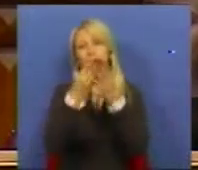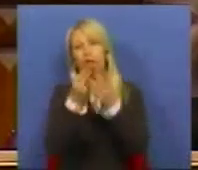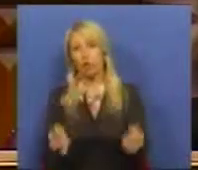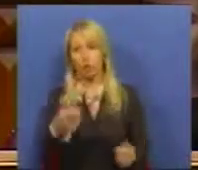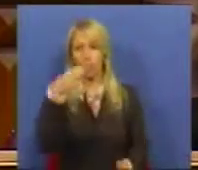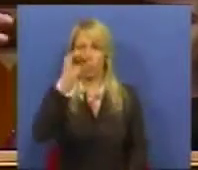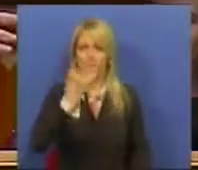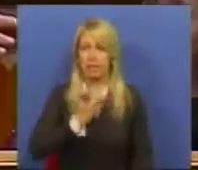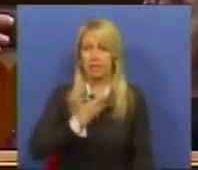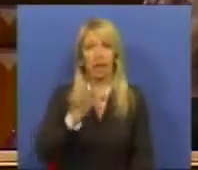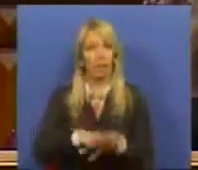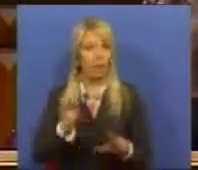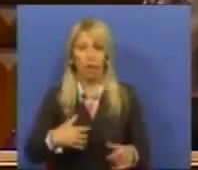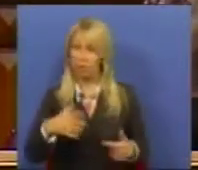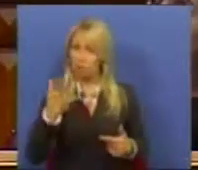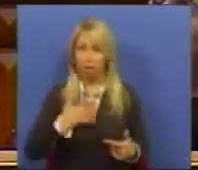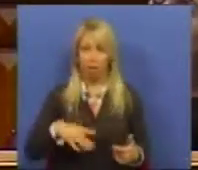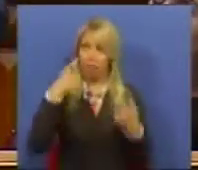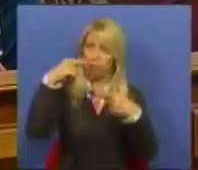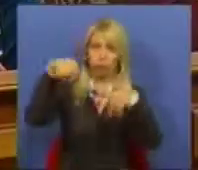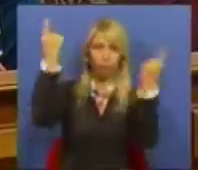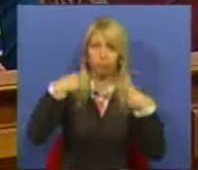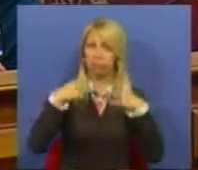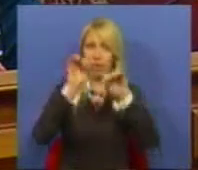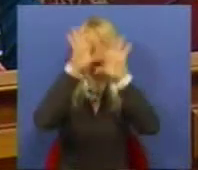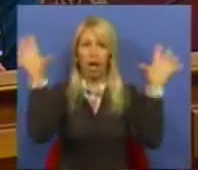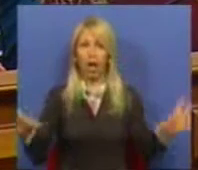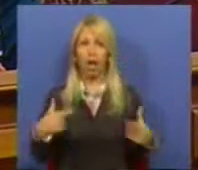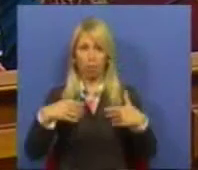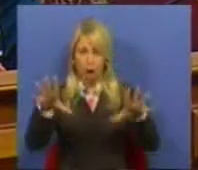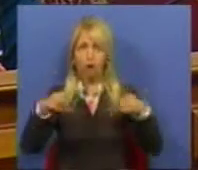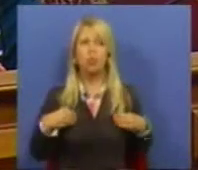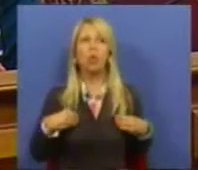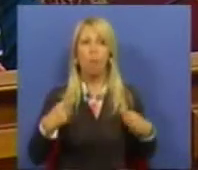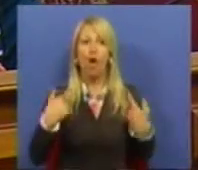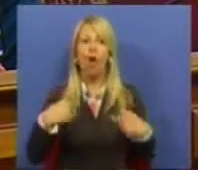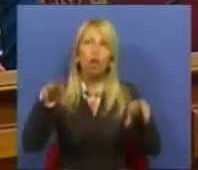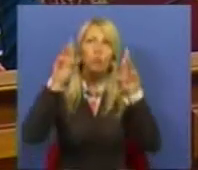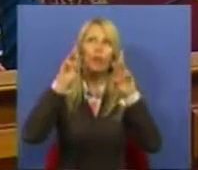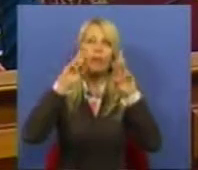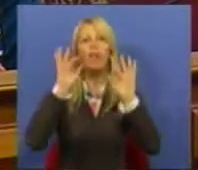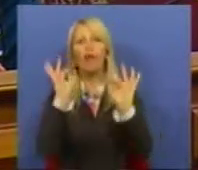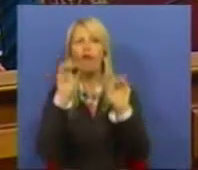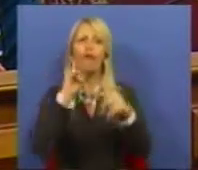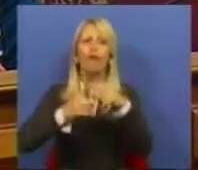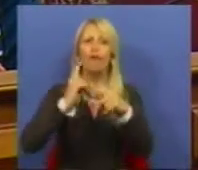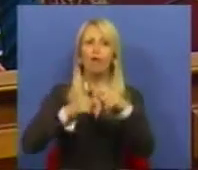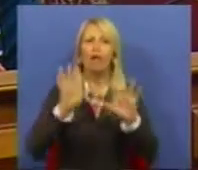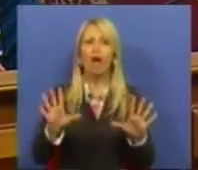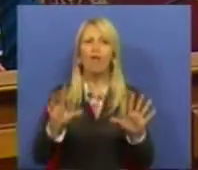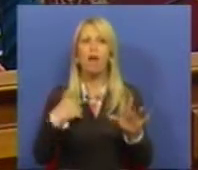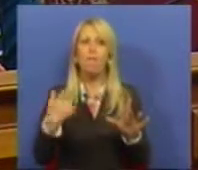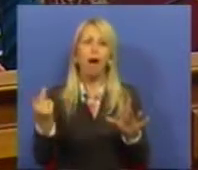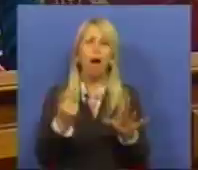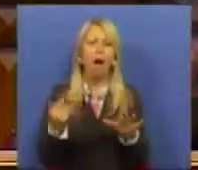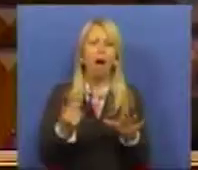razão, quero assumir com toda a frontalidade que tive uma expectativa favorável, mas por estes dois motivos, simultaneamente, uma expectativa,